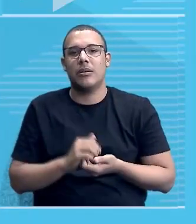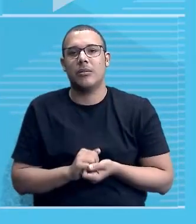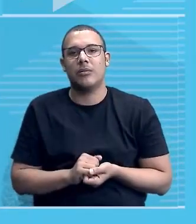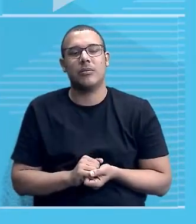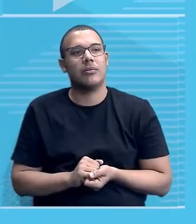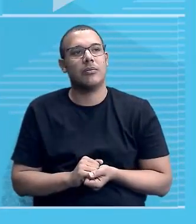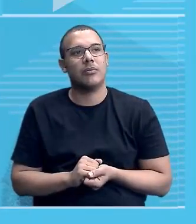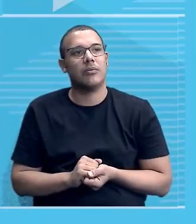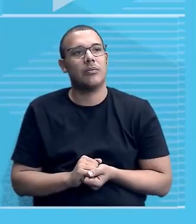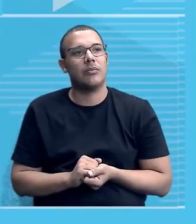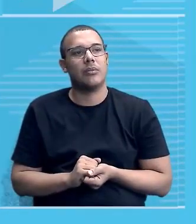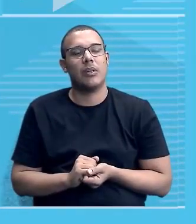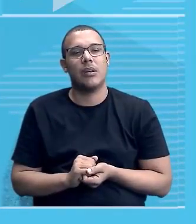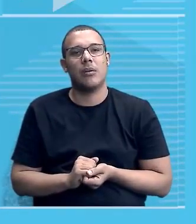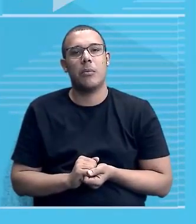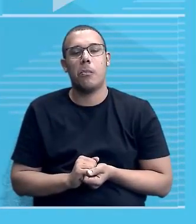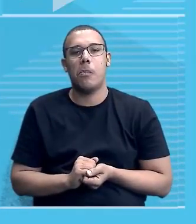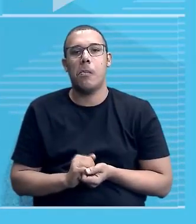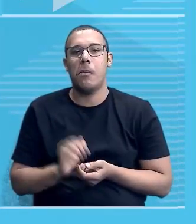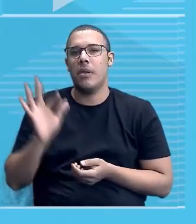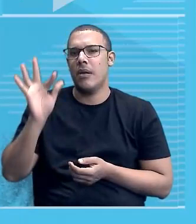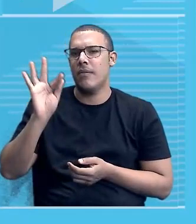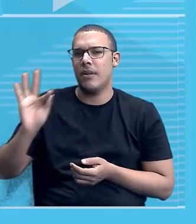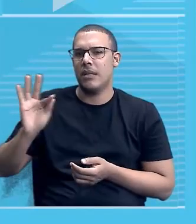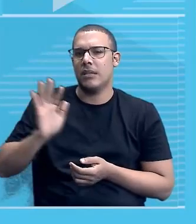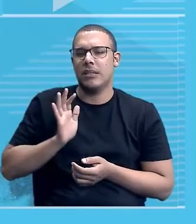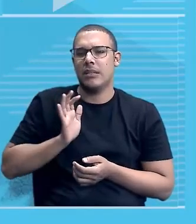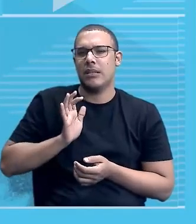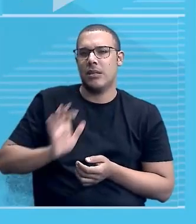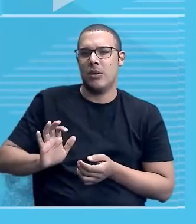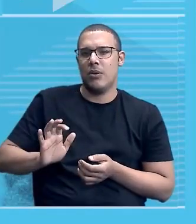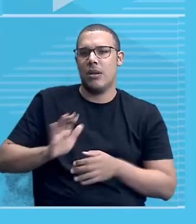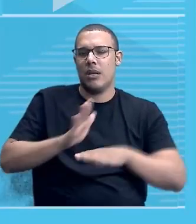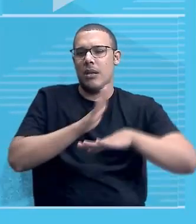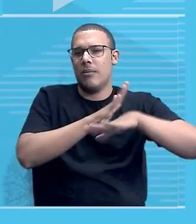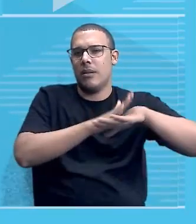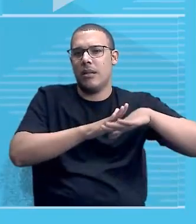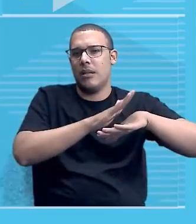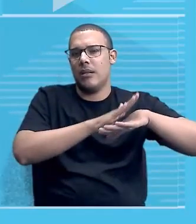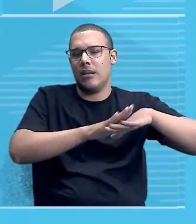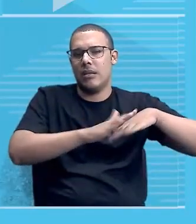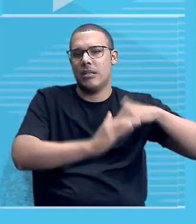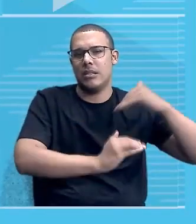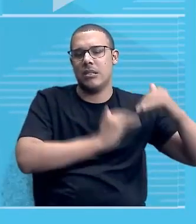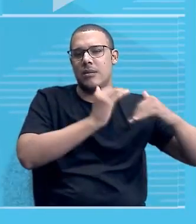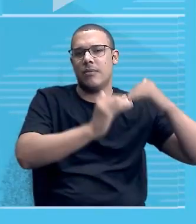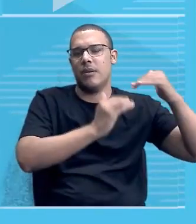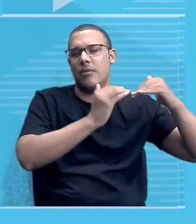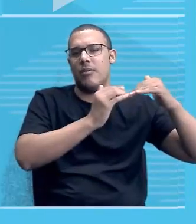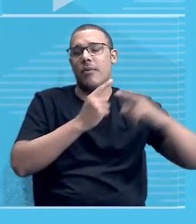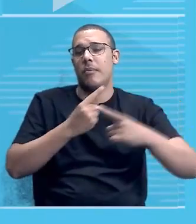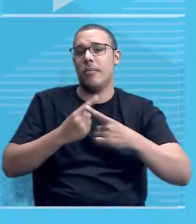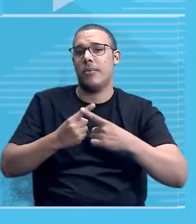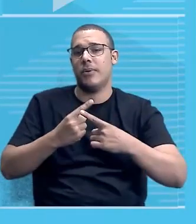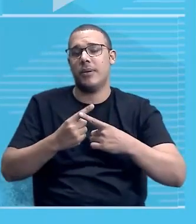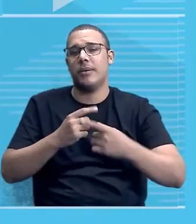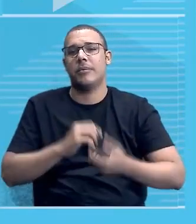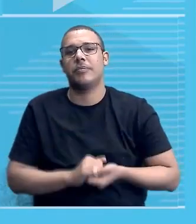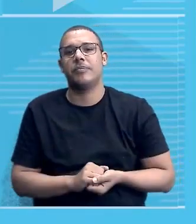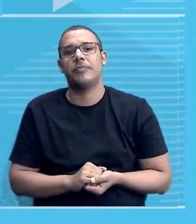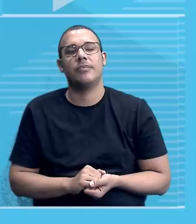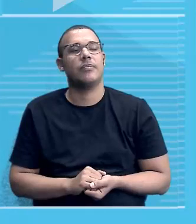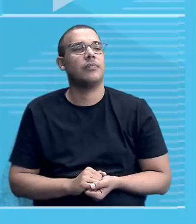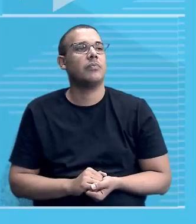francesa. A França não quer, não tem interesse que Madagascar se modernize. Para quê? Por quê? Então,